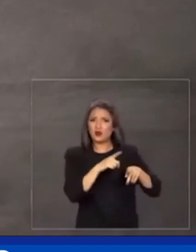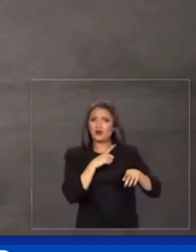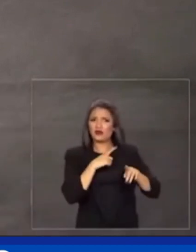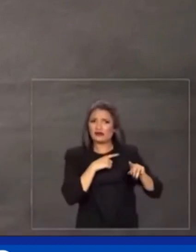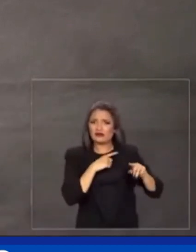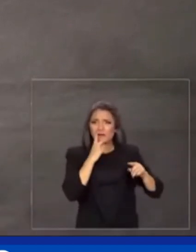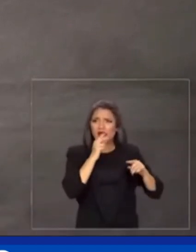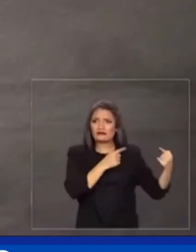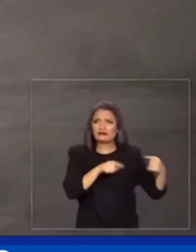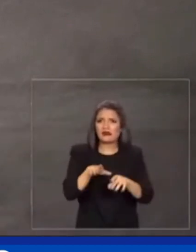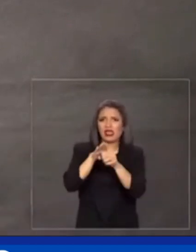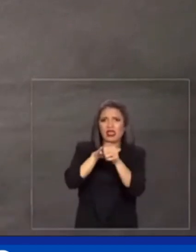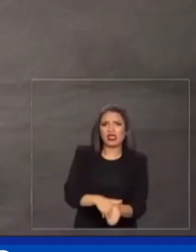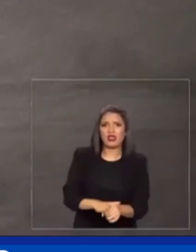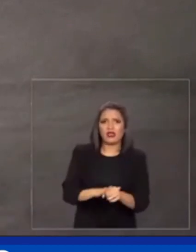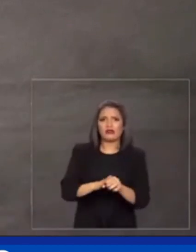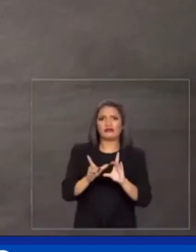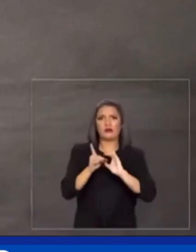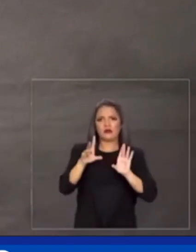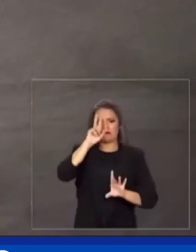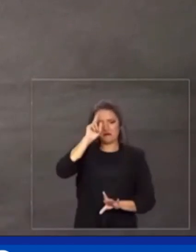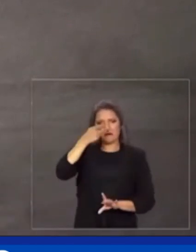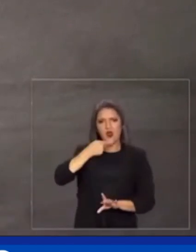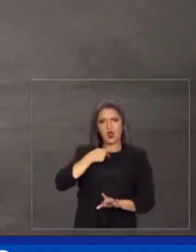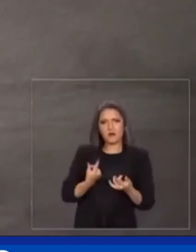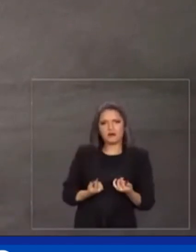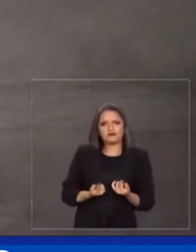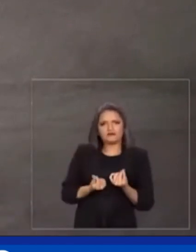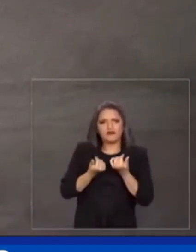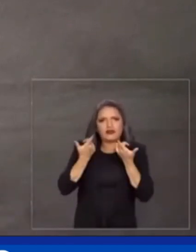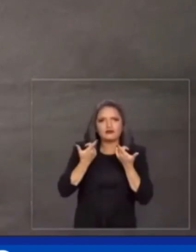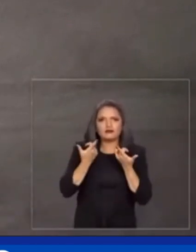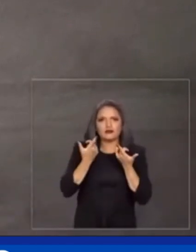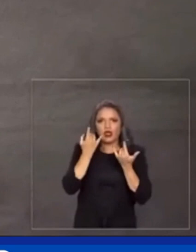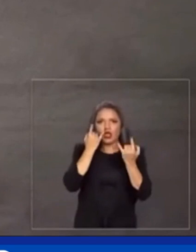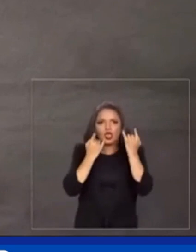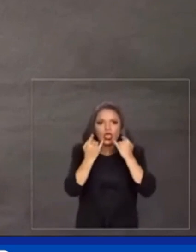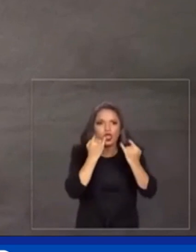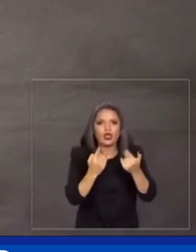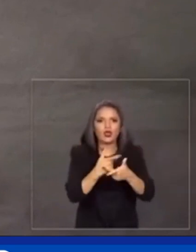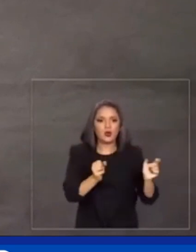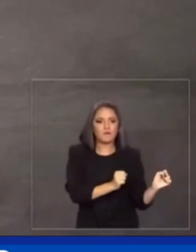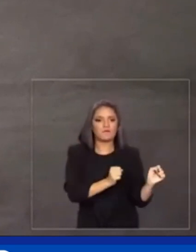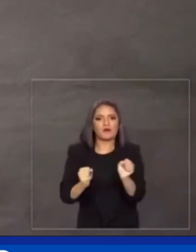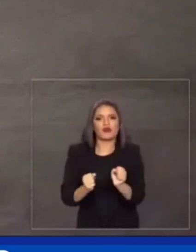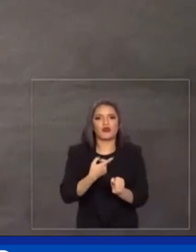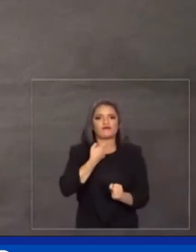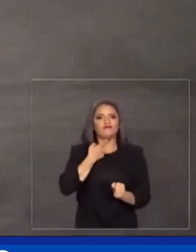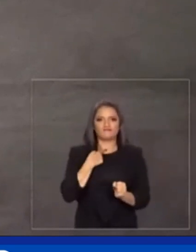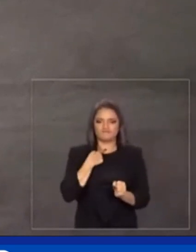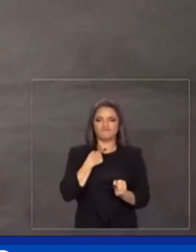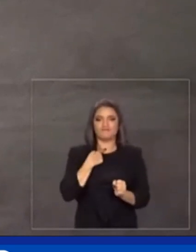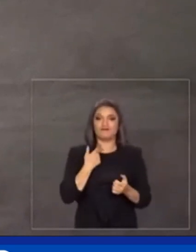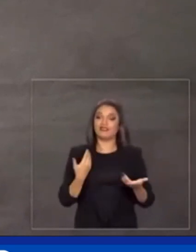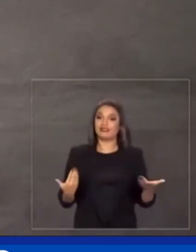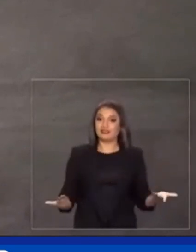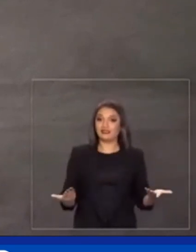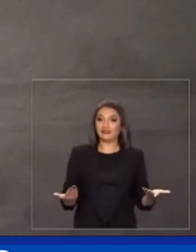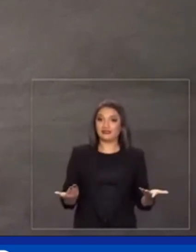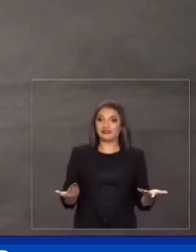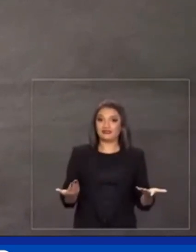sujeitada a seus interesses financeiros e ambições de poder. Felizmente,